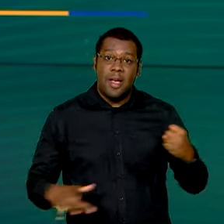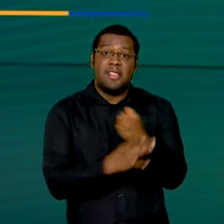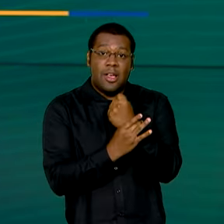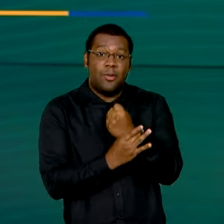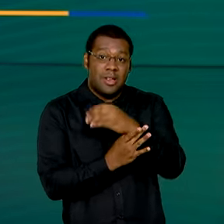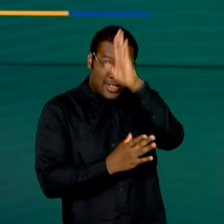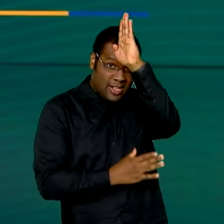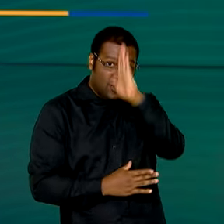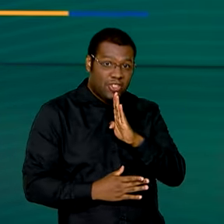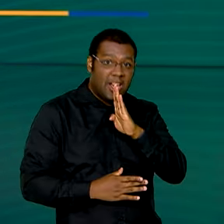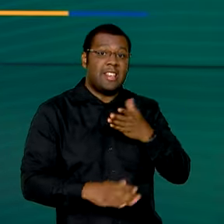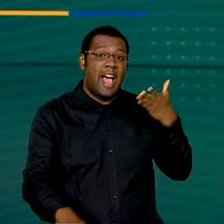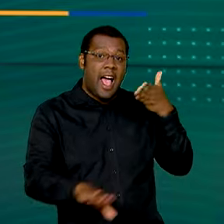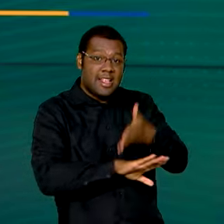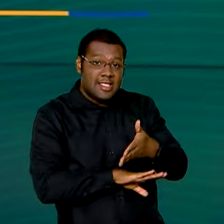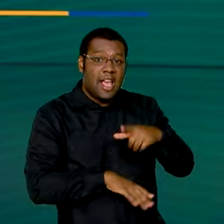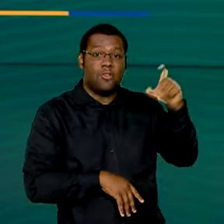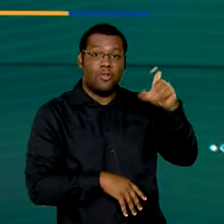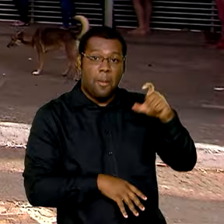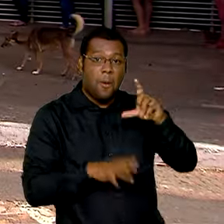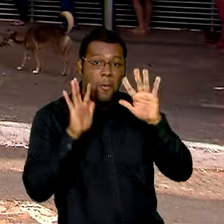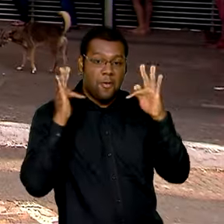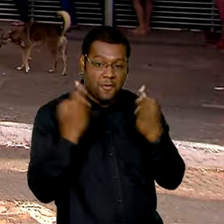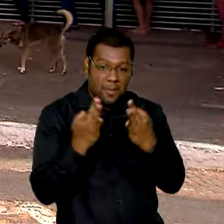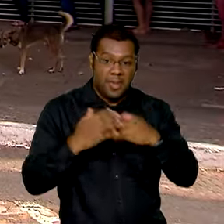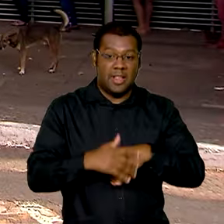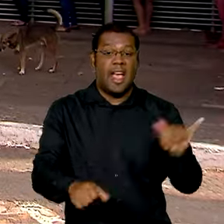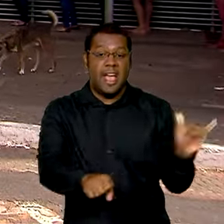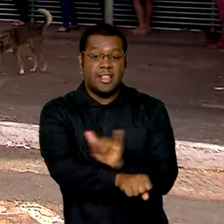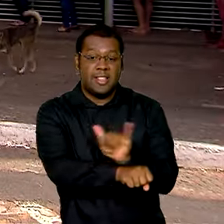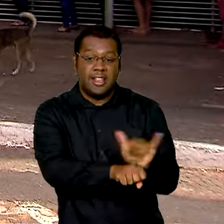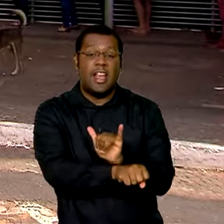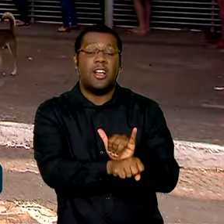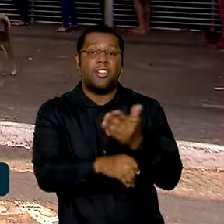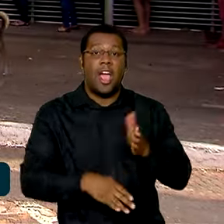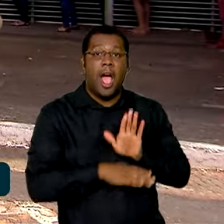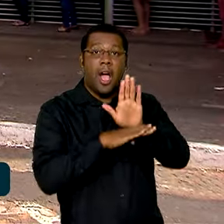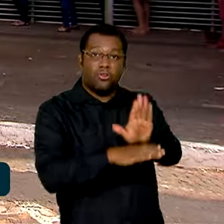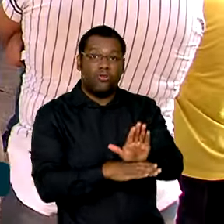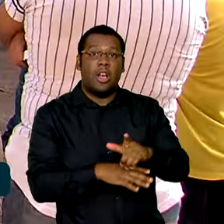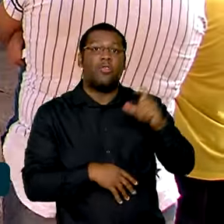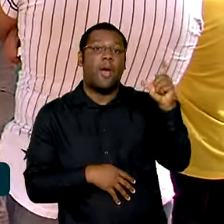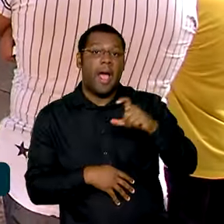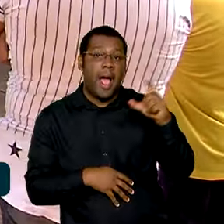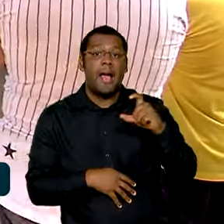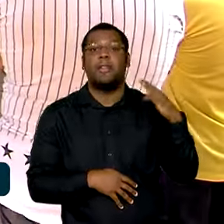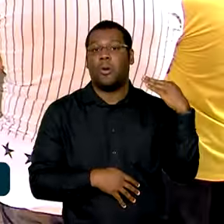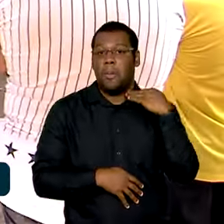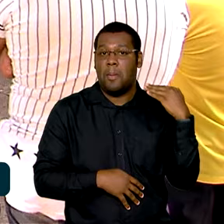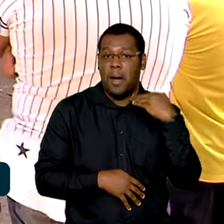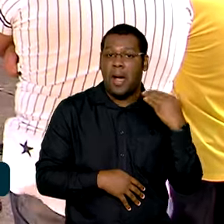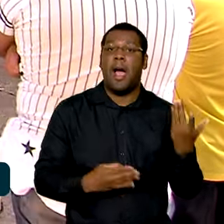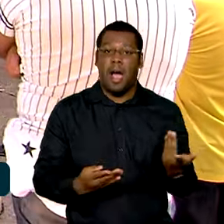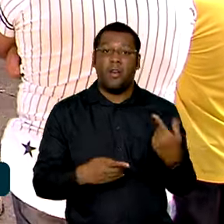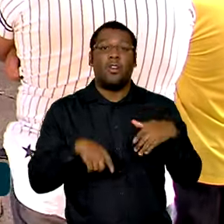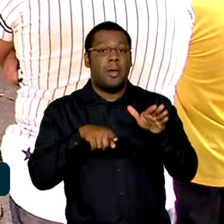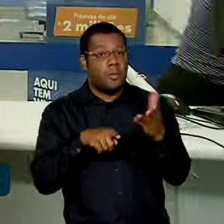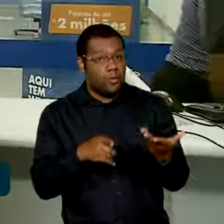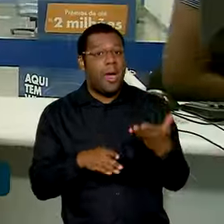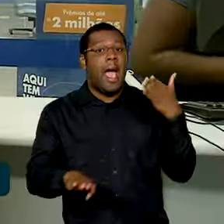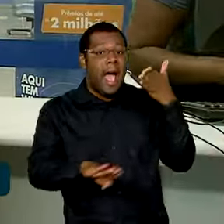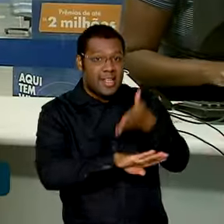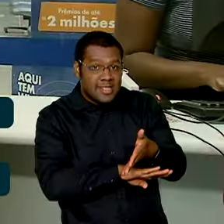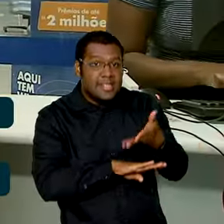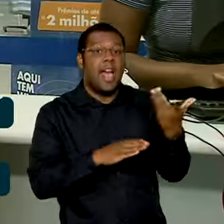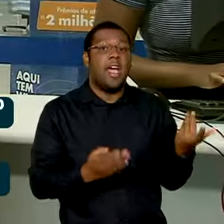para acesso ao Bolsa Família. A medida garante o fornecimento de cartão bancário, consulta a saldos e extratos